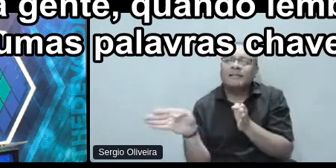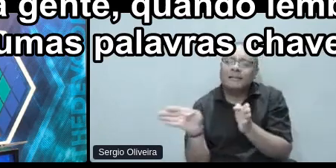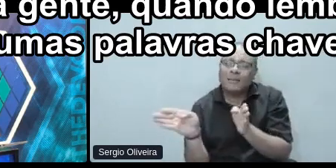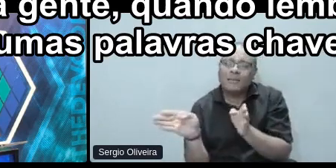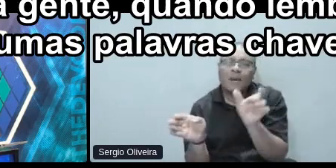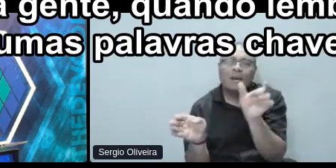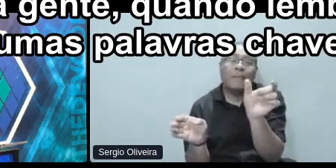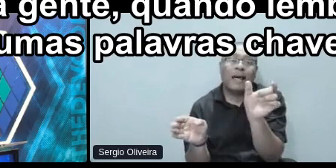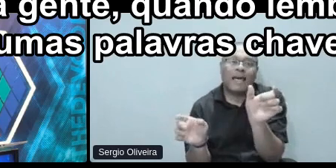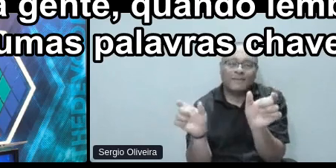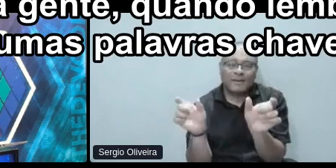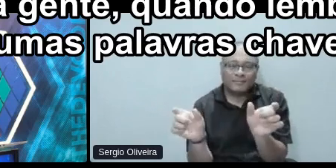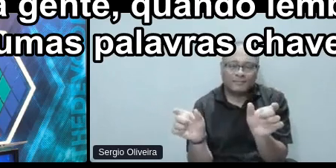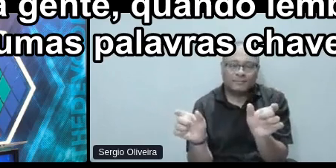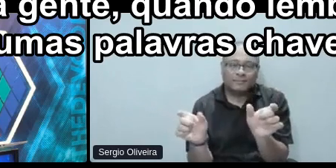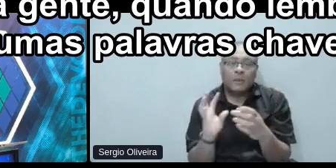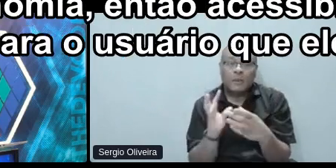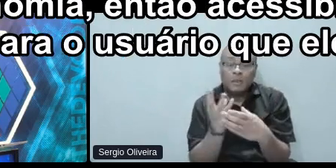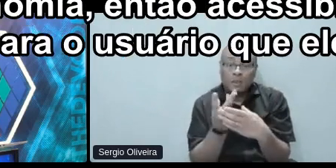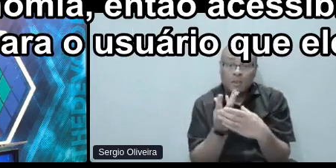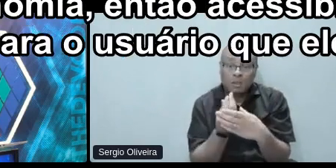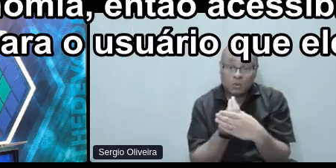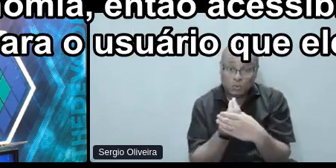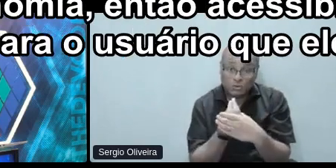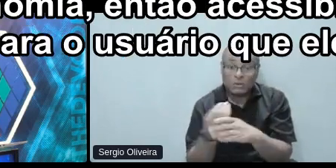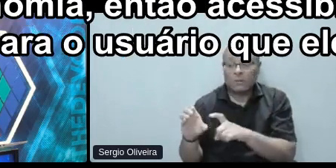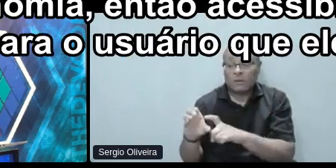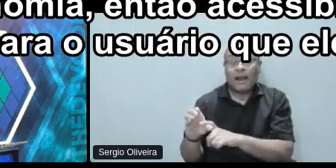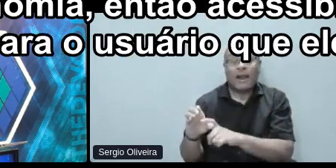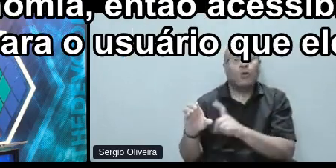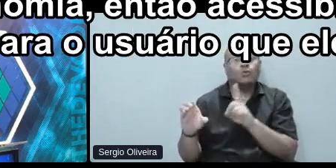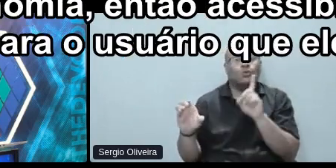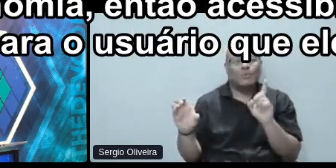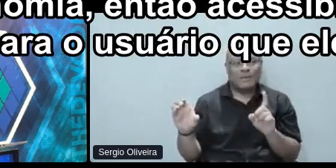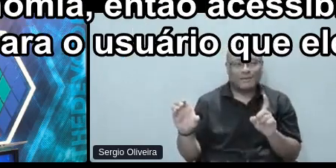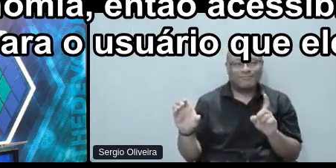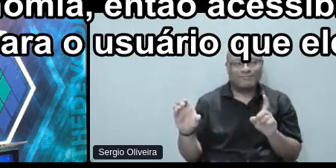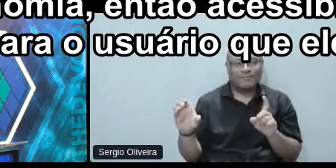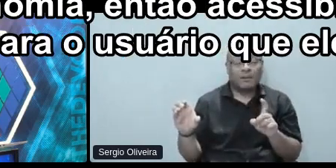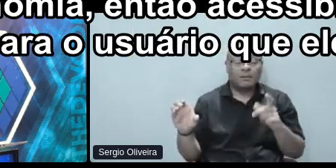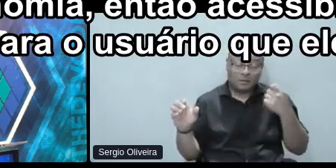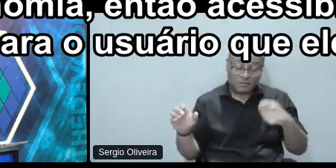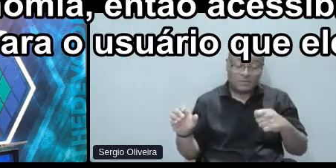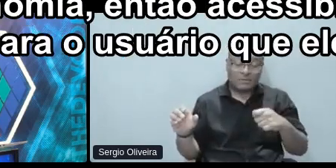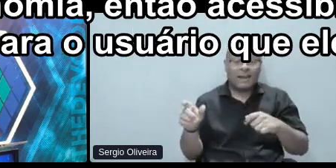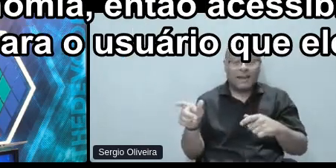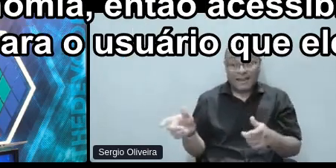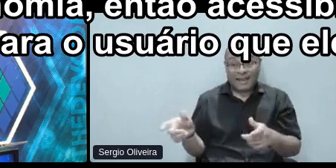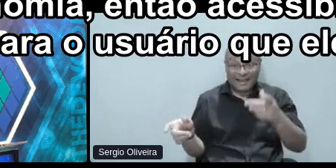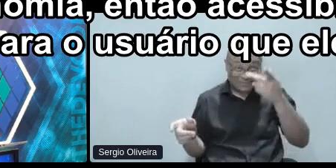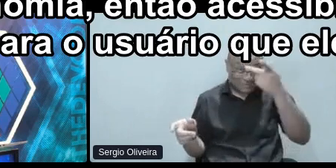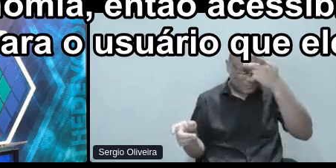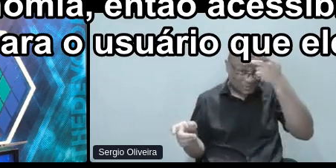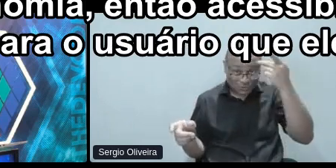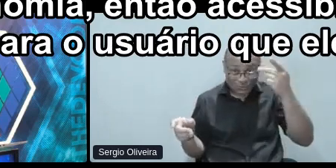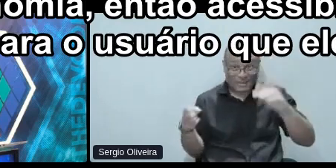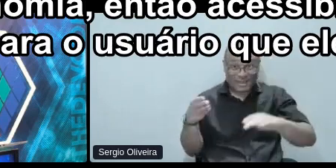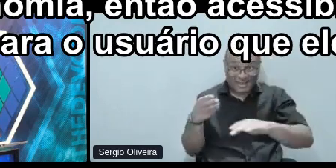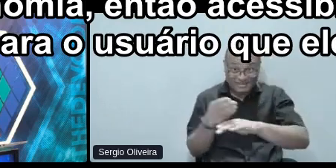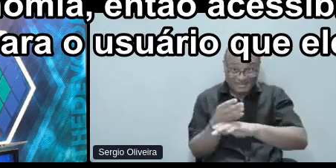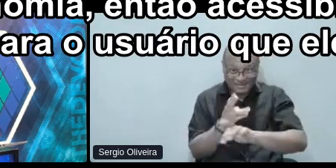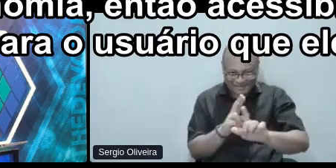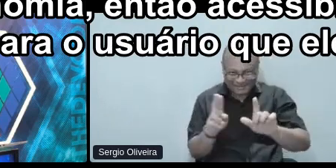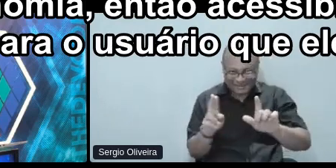palavras chaves, né, inclusão e autonomia, então acessibilidade precisa garantir para o usuário que ele tem